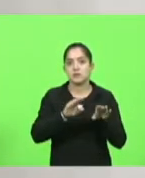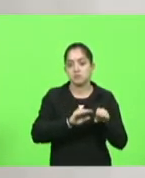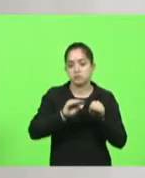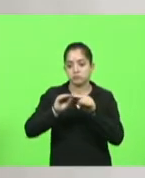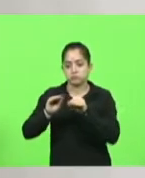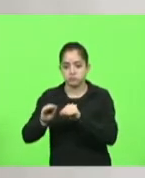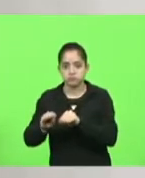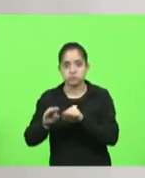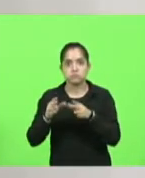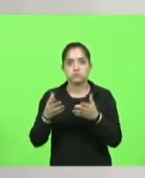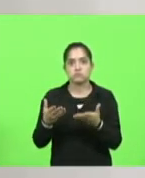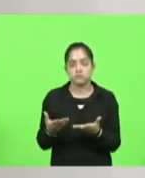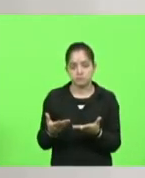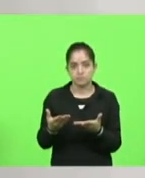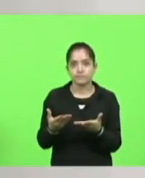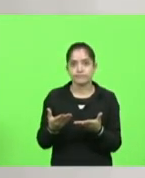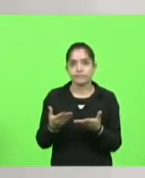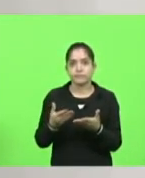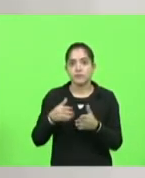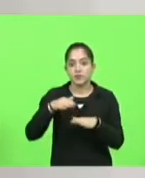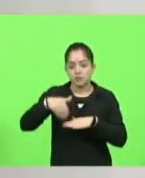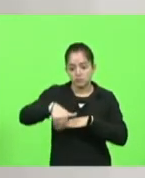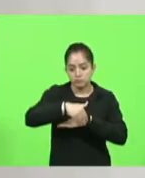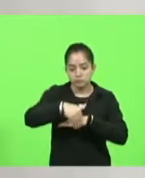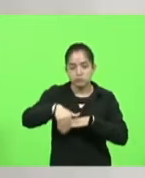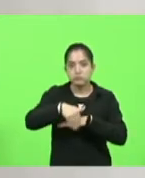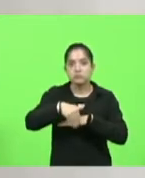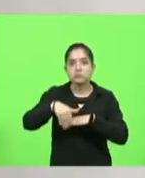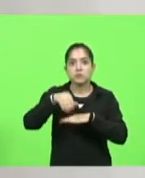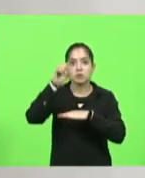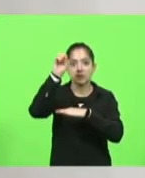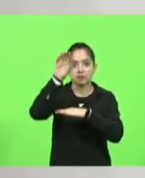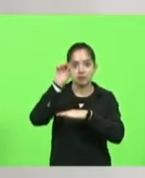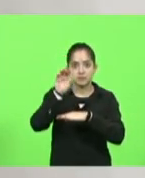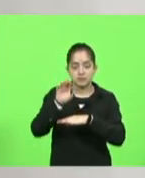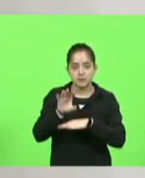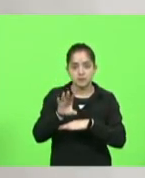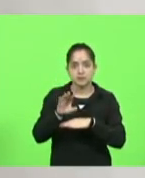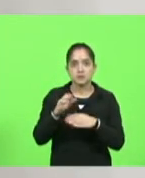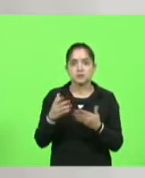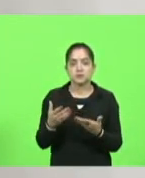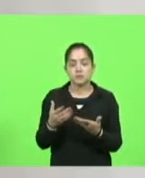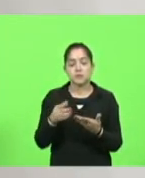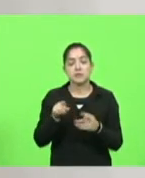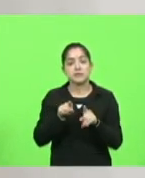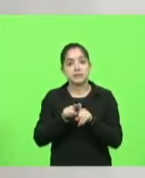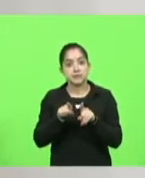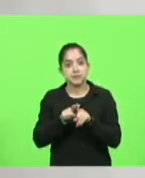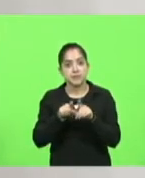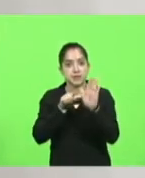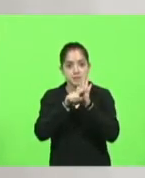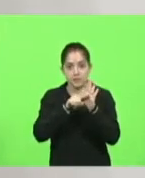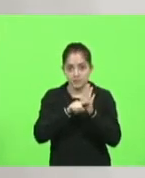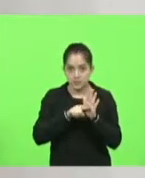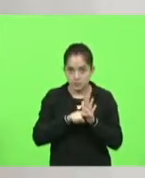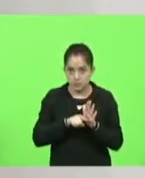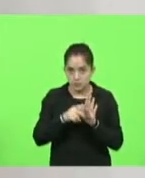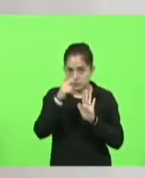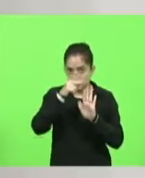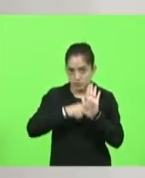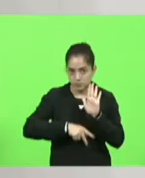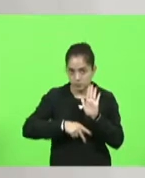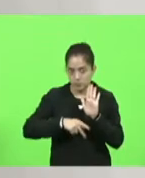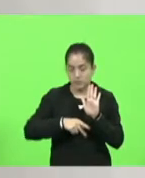de sarjetas e drenagem e reforço de sinalização. A Fiesc apurou nesse programa que é lançado agora